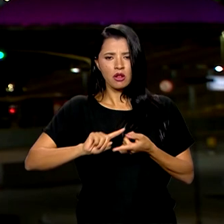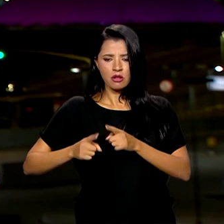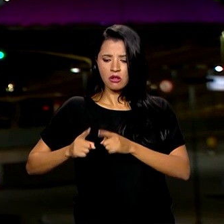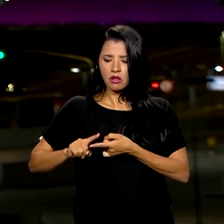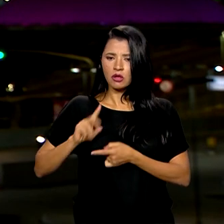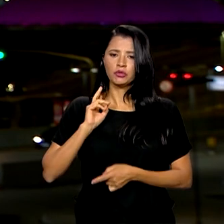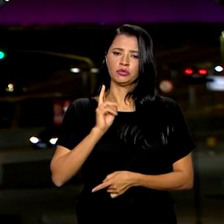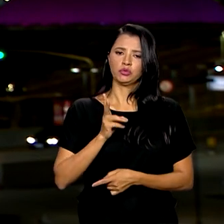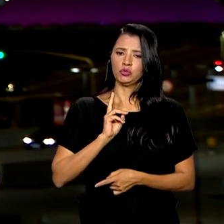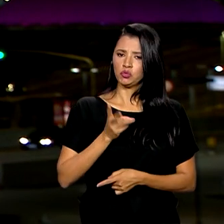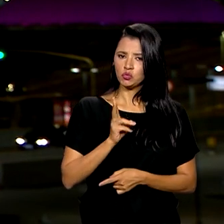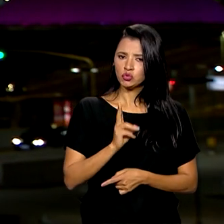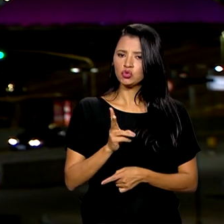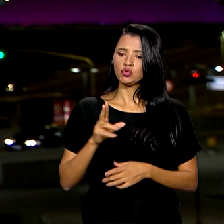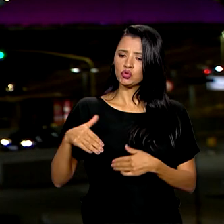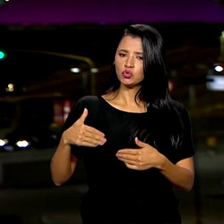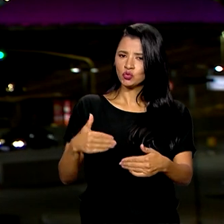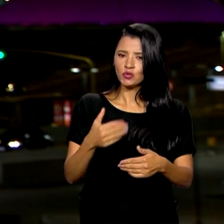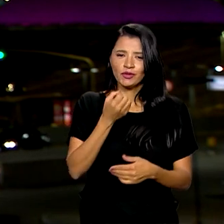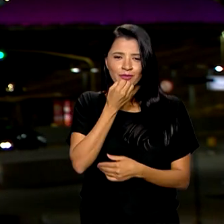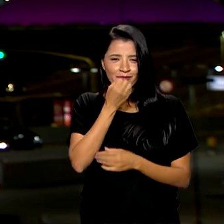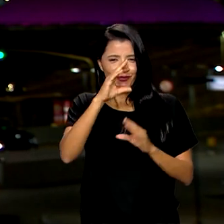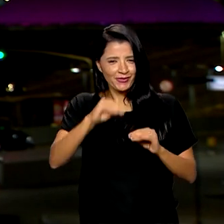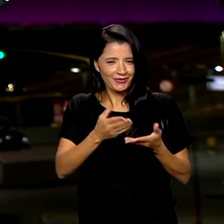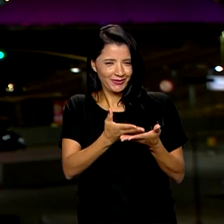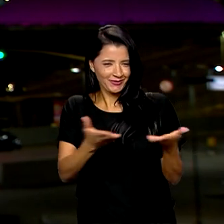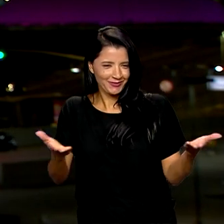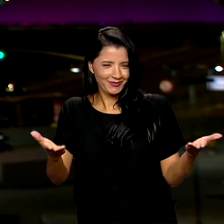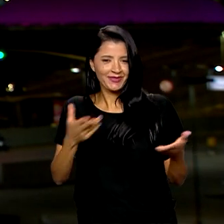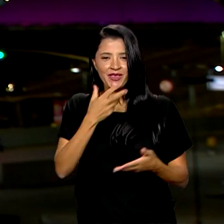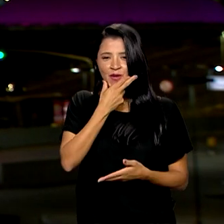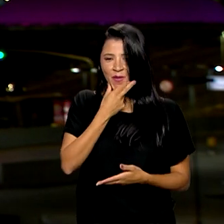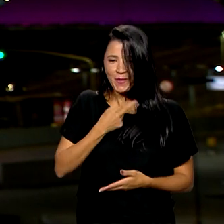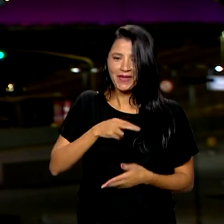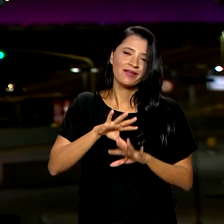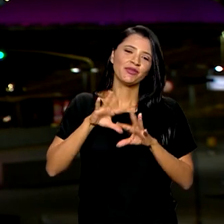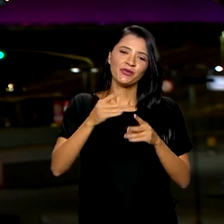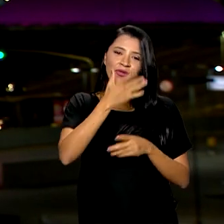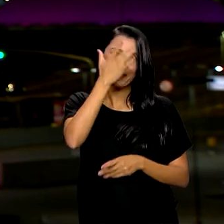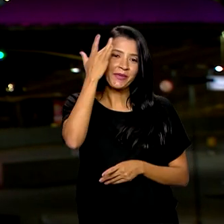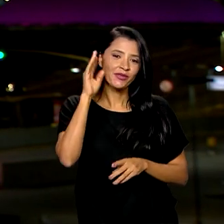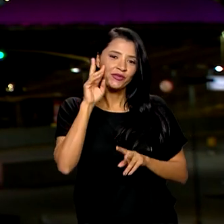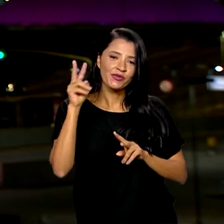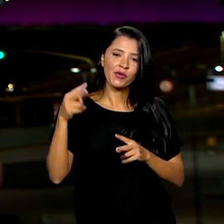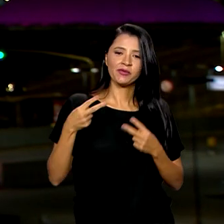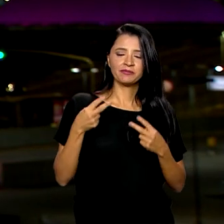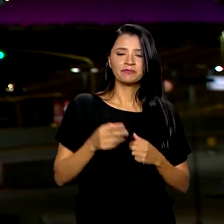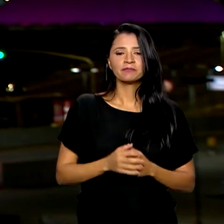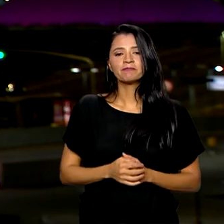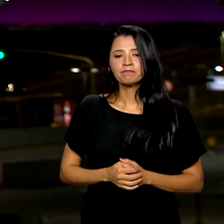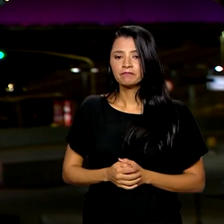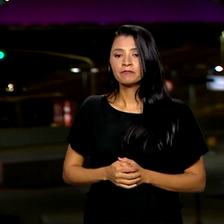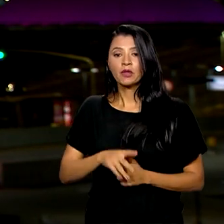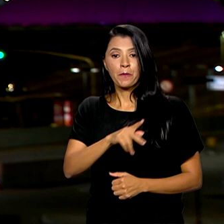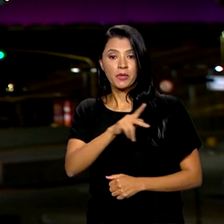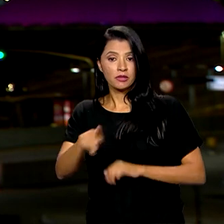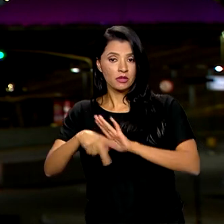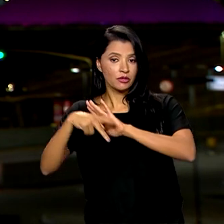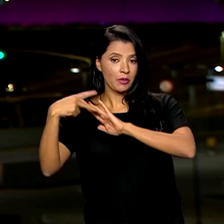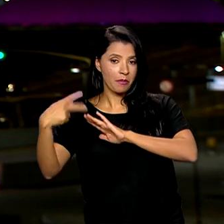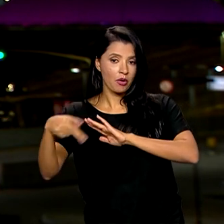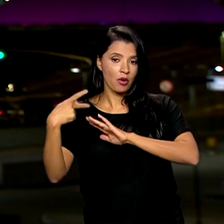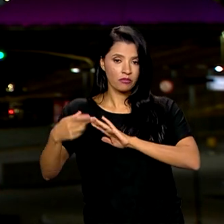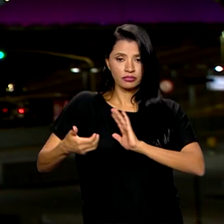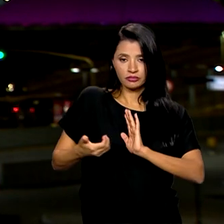continuam caminhando. Boa noite para você, Roberto, e boa noite a todos que nos assistem. O presidente da Câmara dos